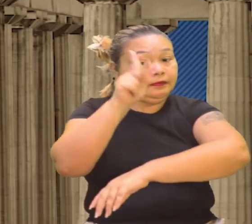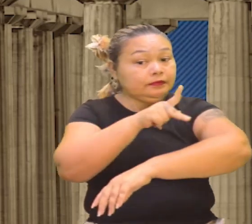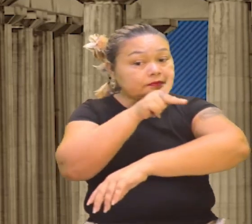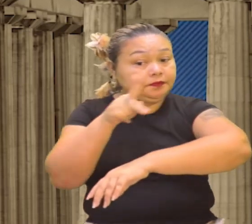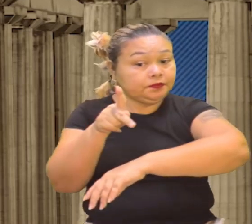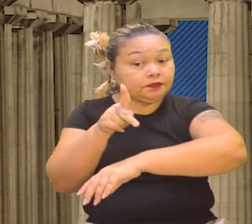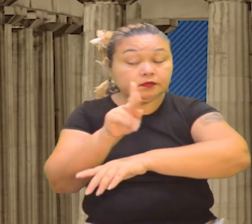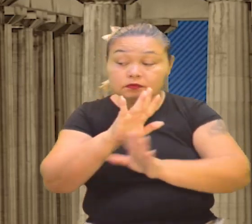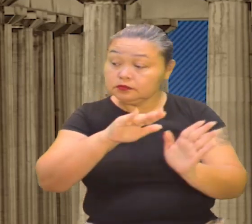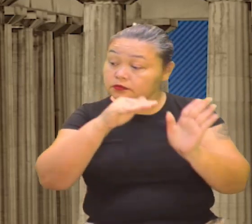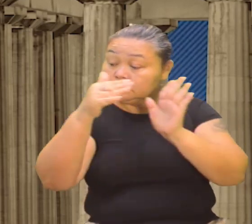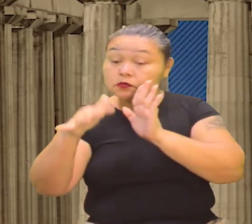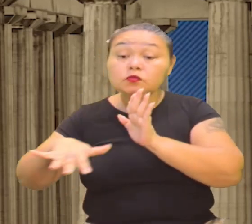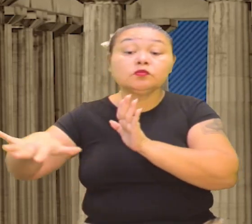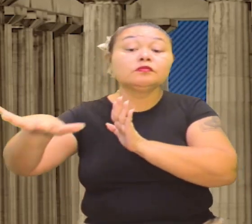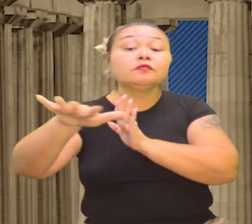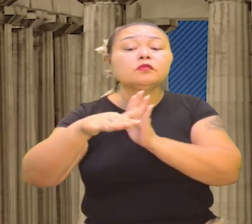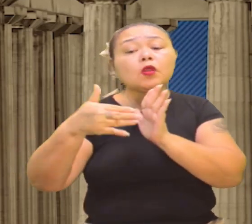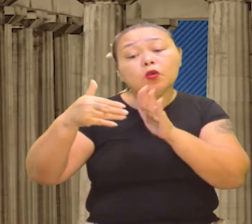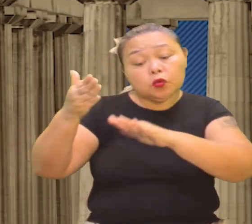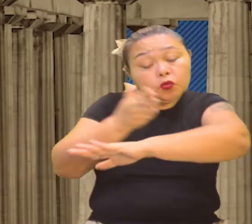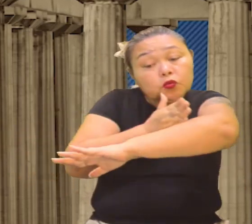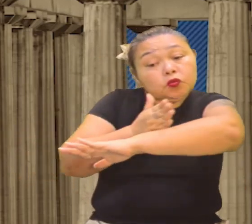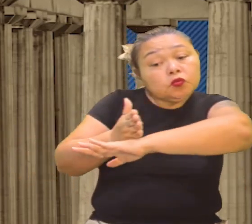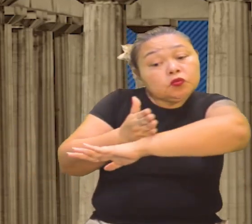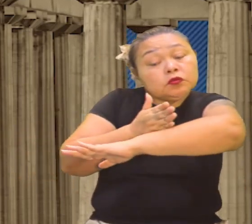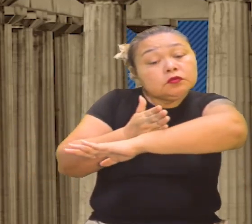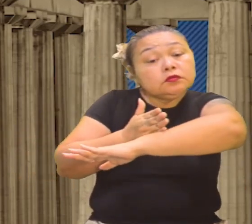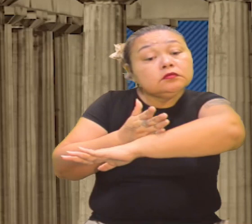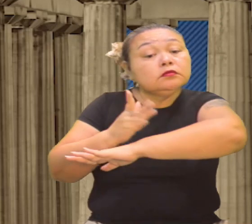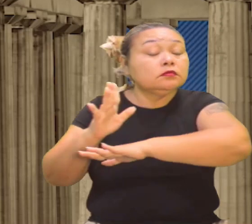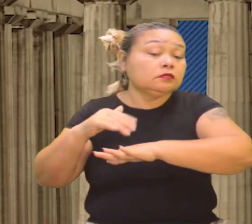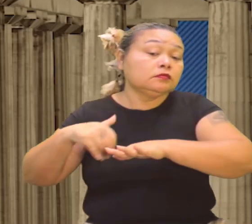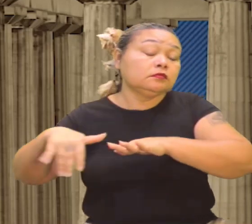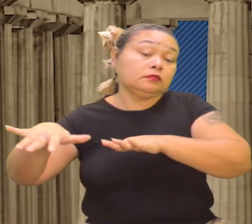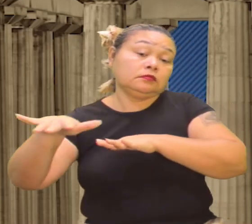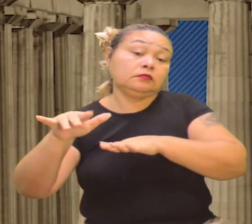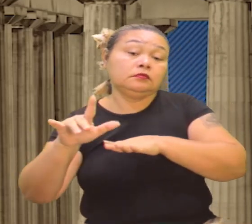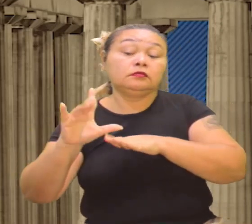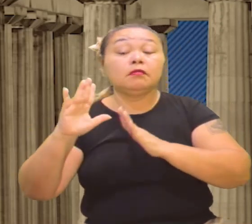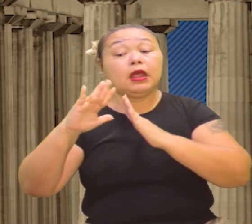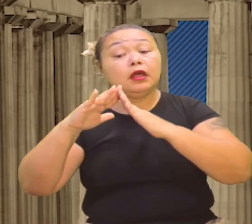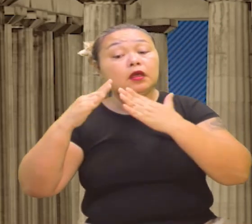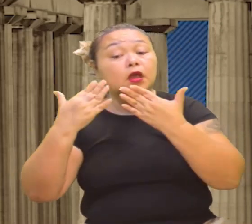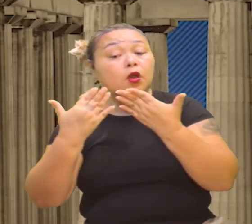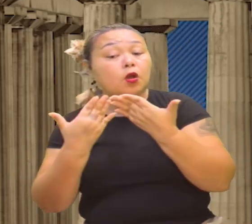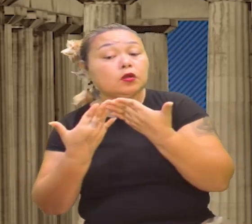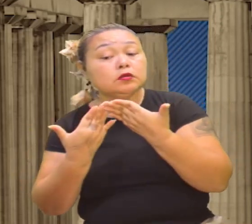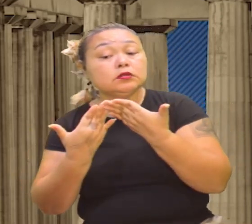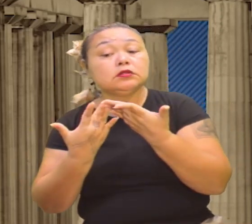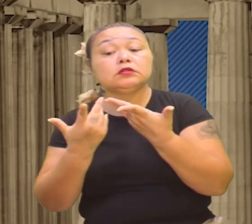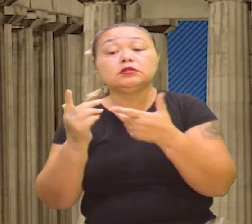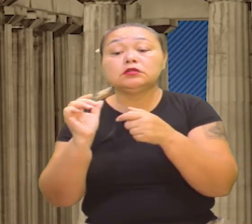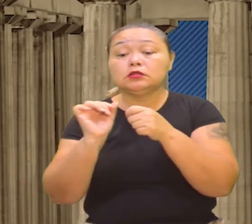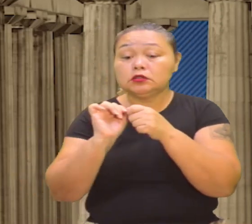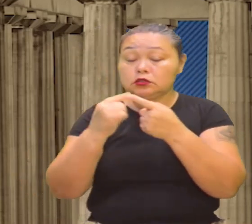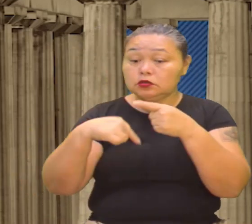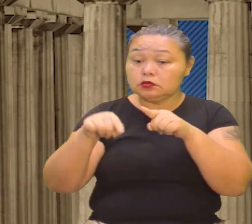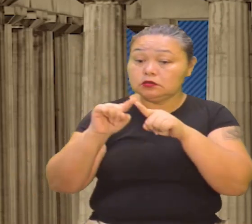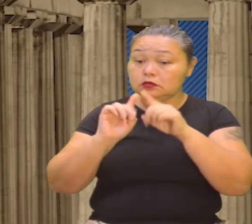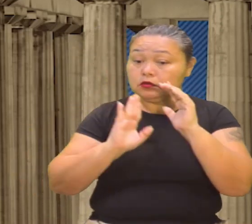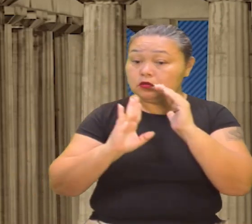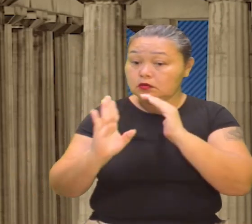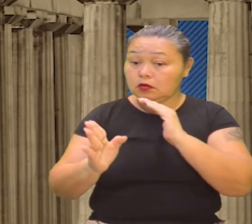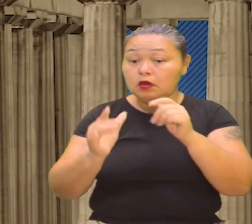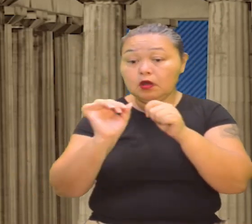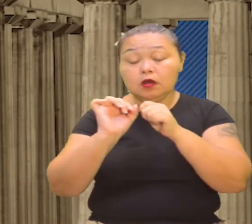e a escolástica, que é o último período dela, que era feita pelas escolas apostólicas, sabe? Então,